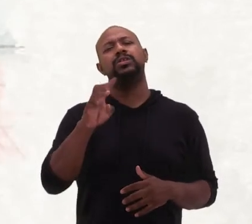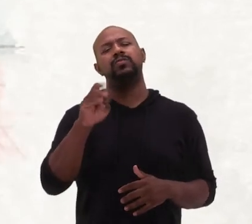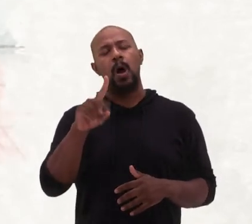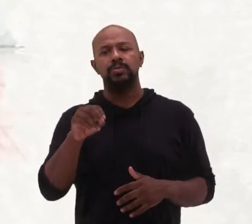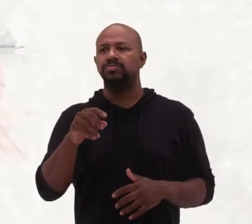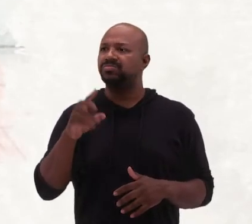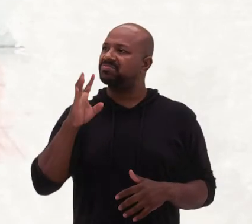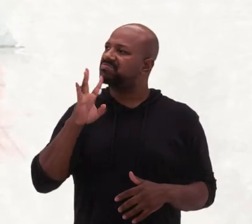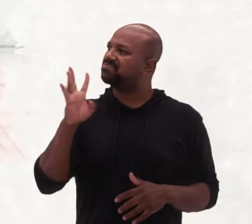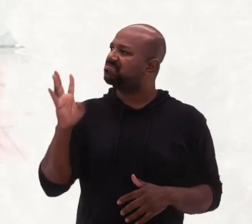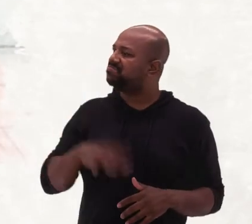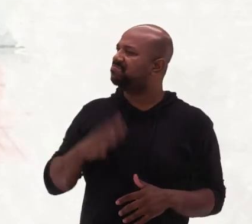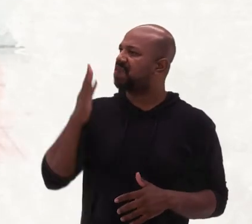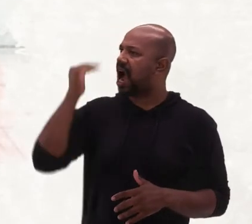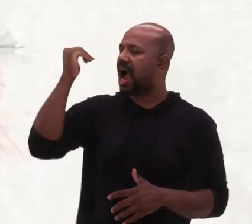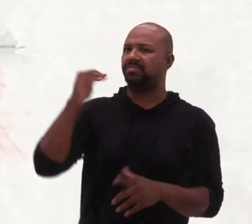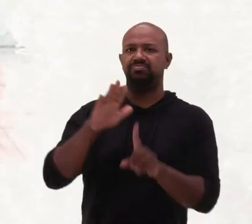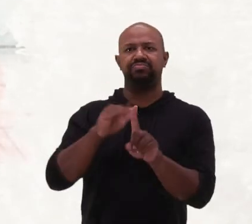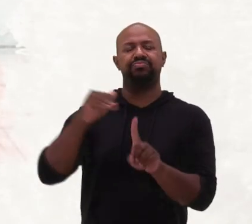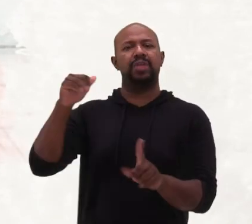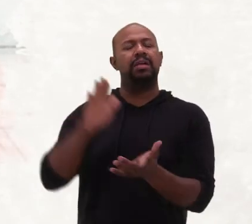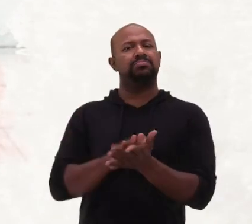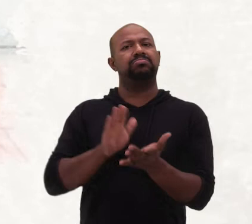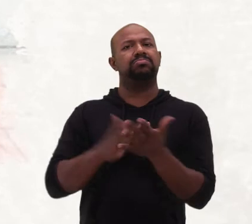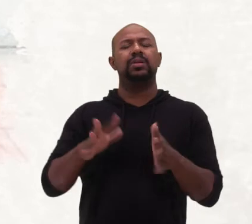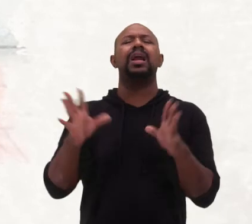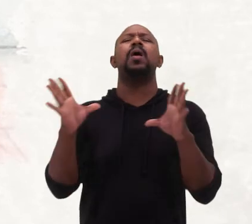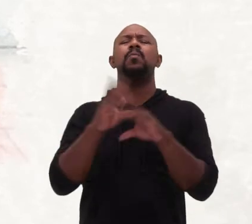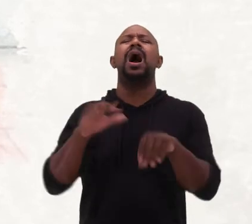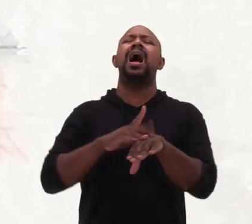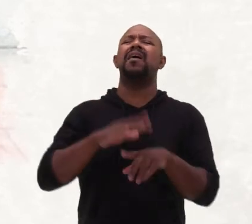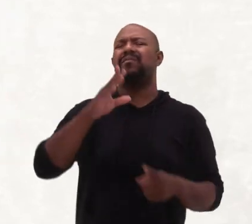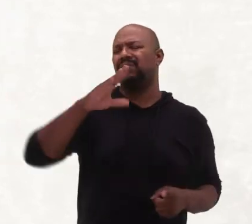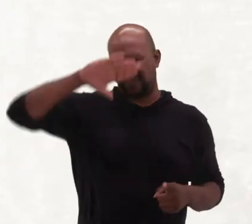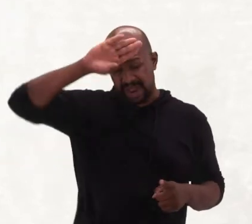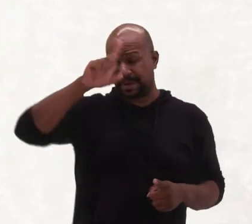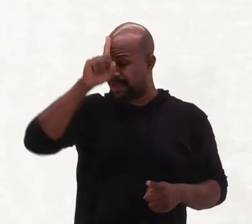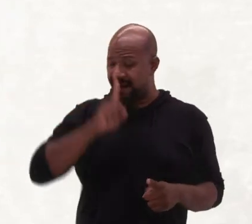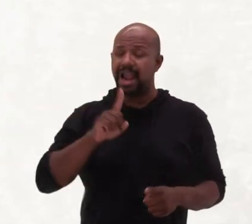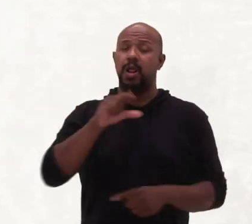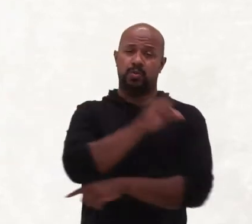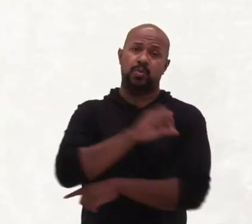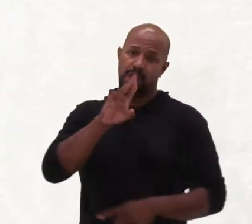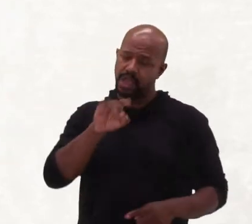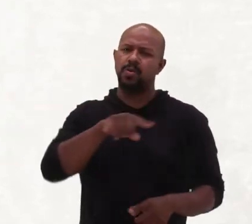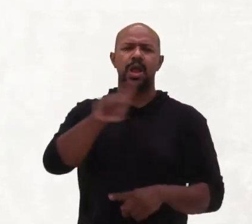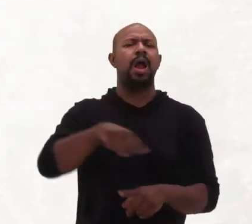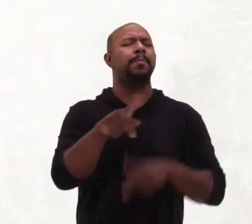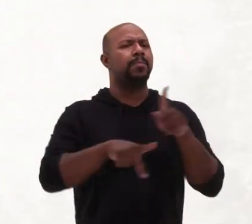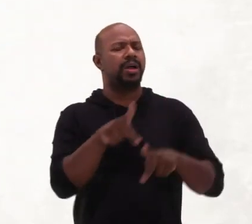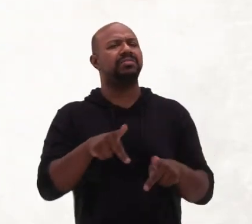reconhecido pelo trabalho dele de erradicação da peste da ferro amarela da cidade do Rio de Janeiro. E a população